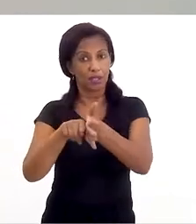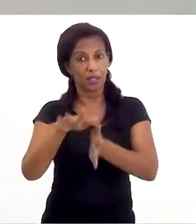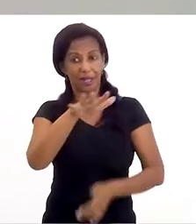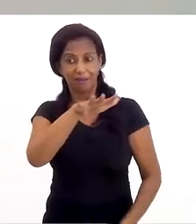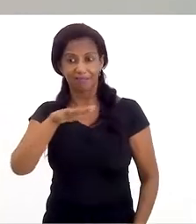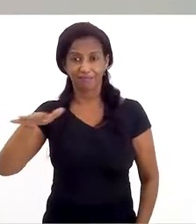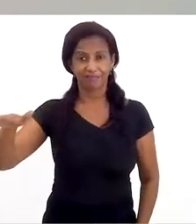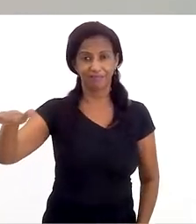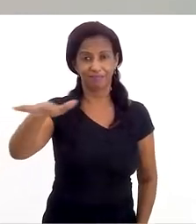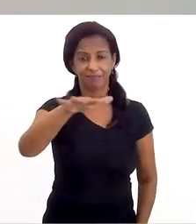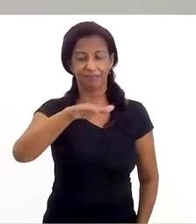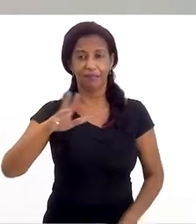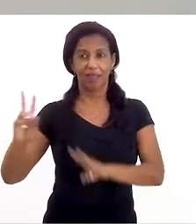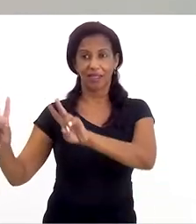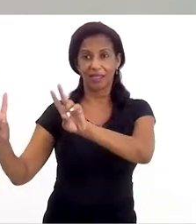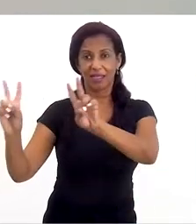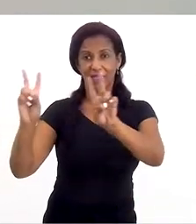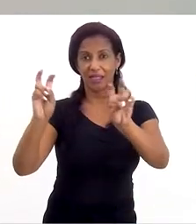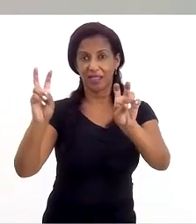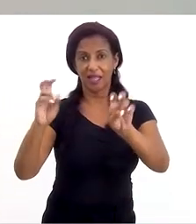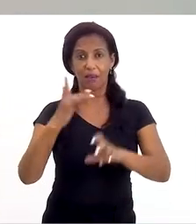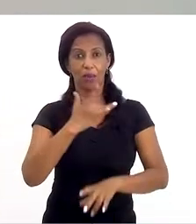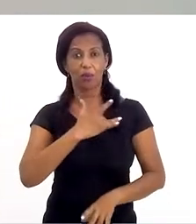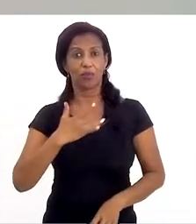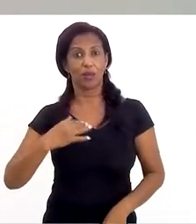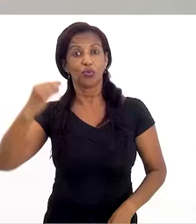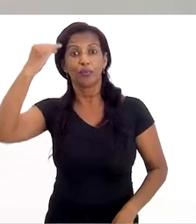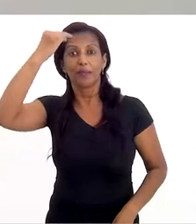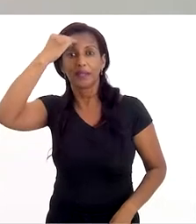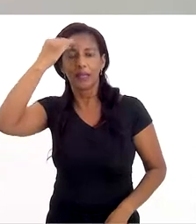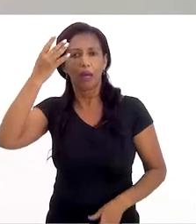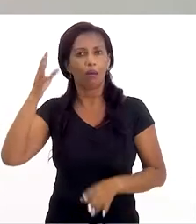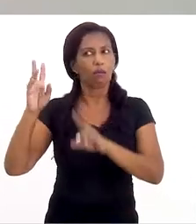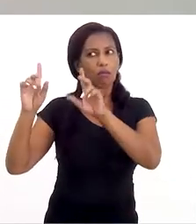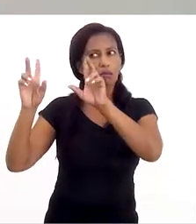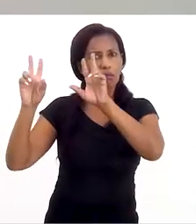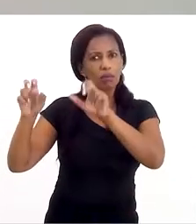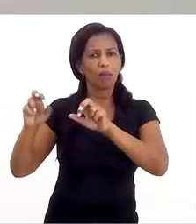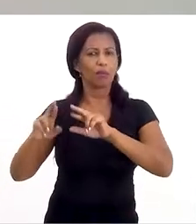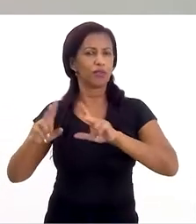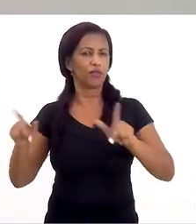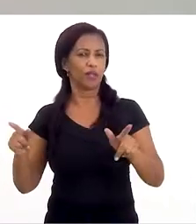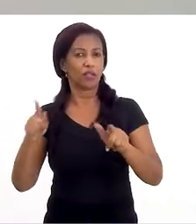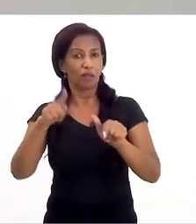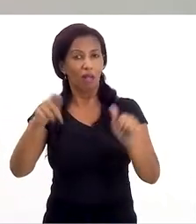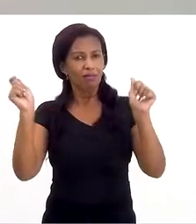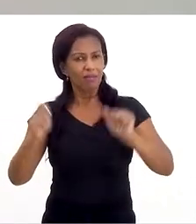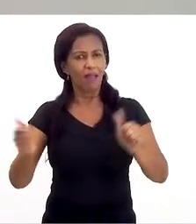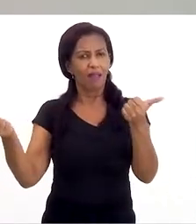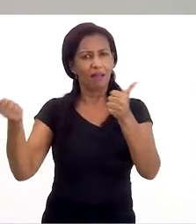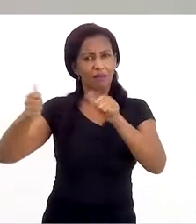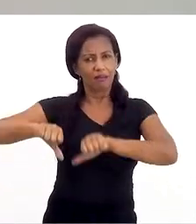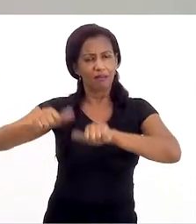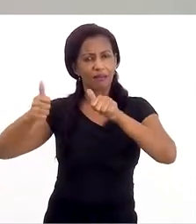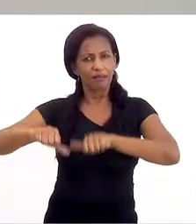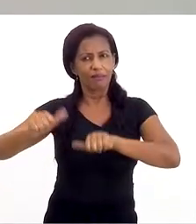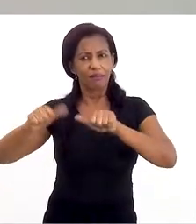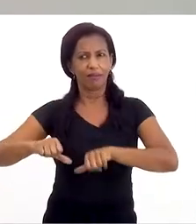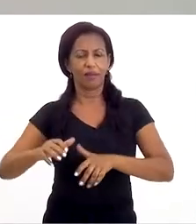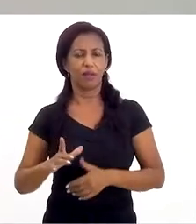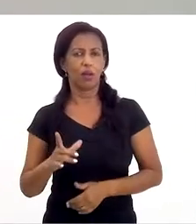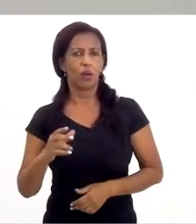ela é ampla, ela trata de temas, por exemplo, como a saúde mental. Então, é possível vocês avaliarem, ou seja,